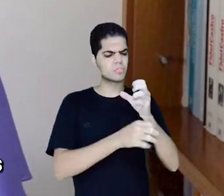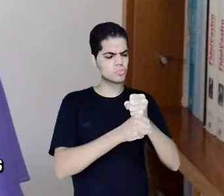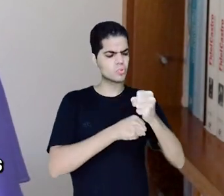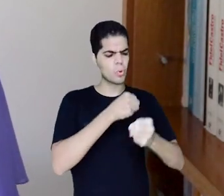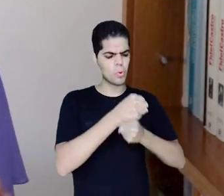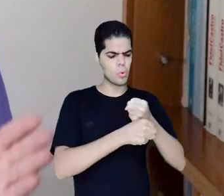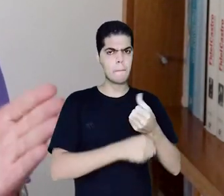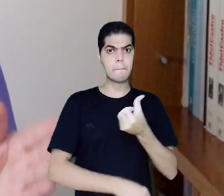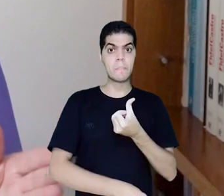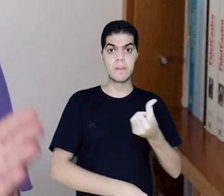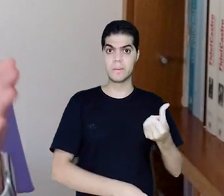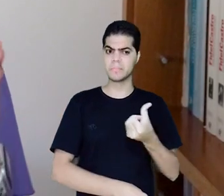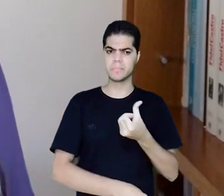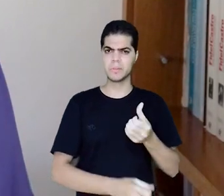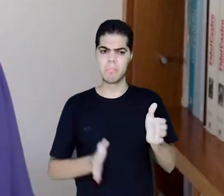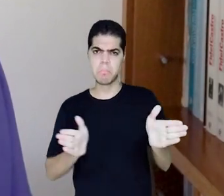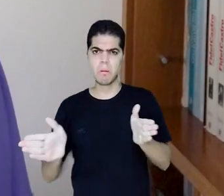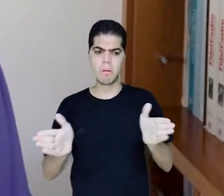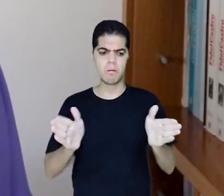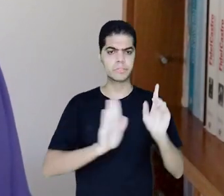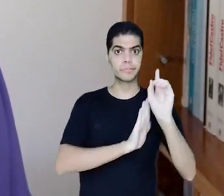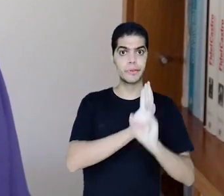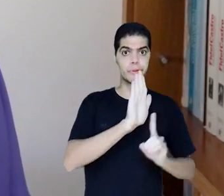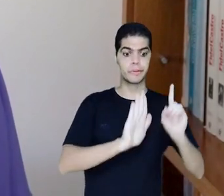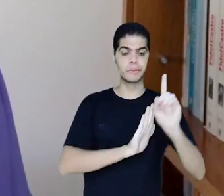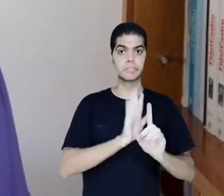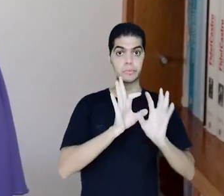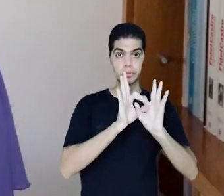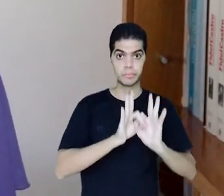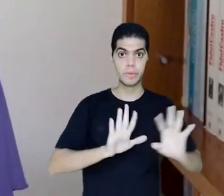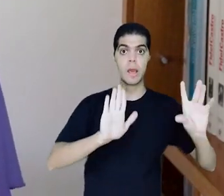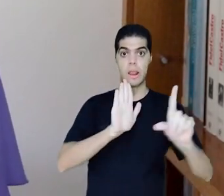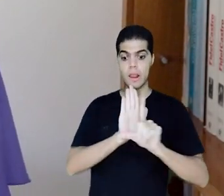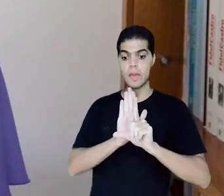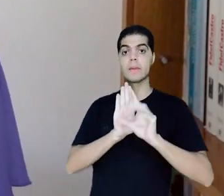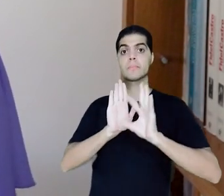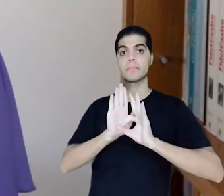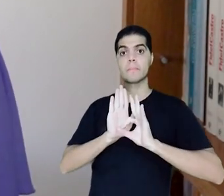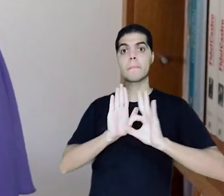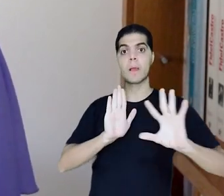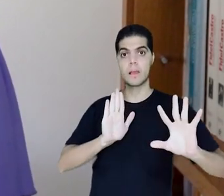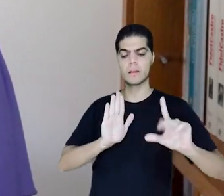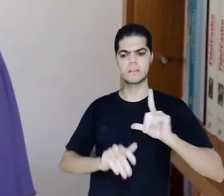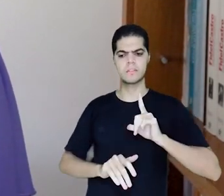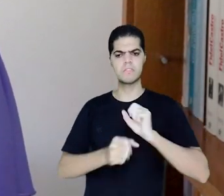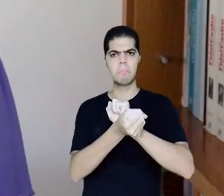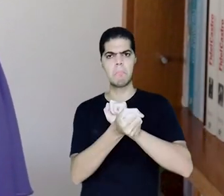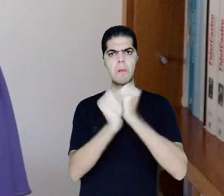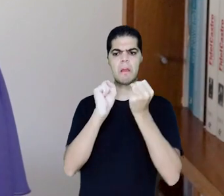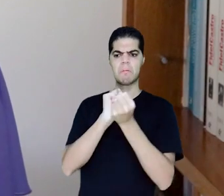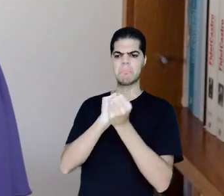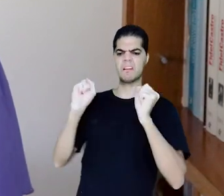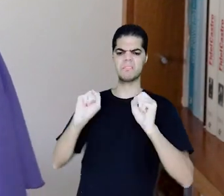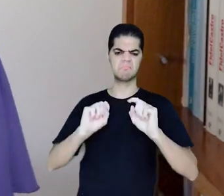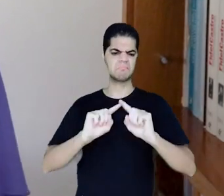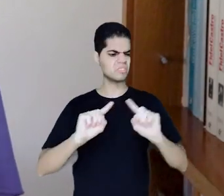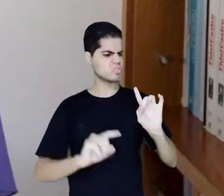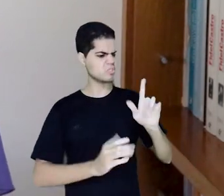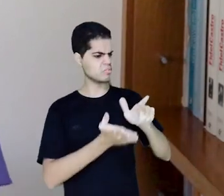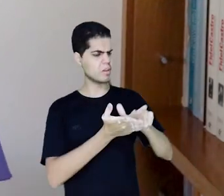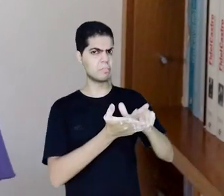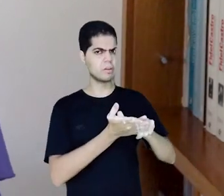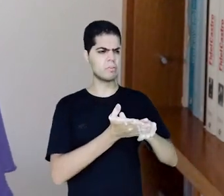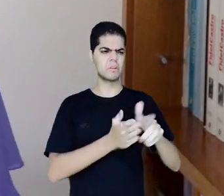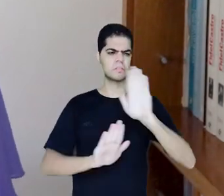anos entre a declaração da independência e a lei áurea, uma abolição apenas formal e